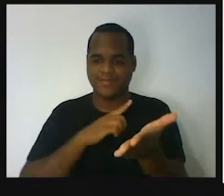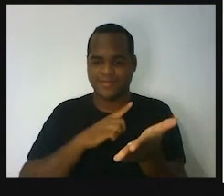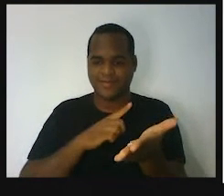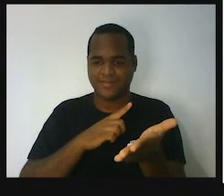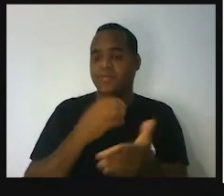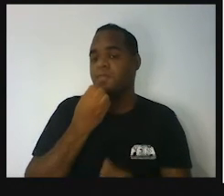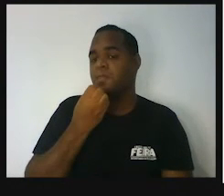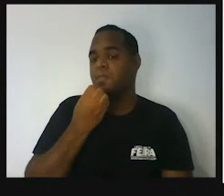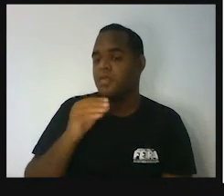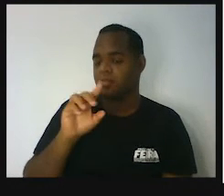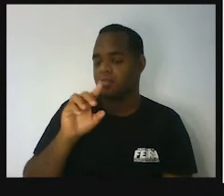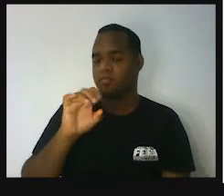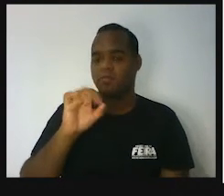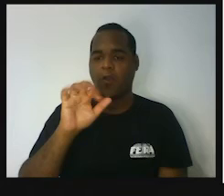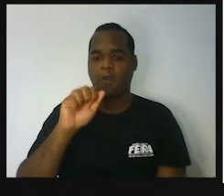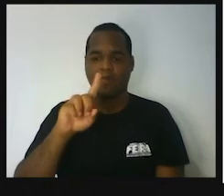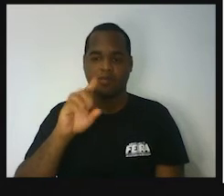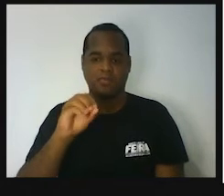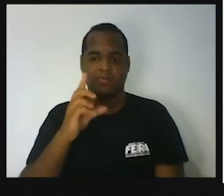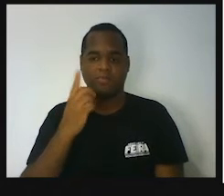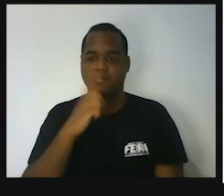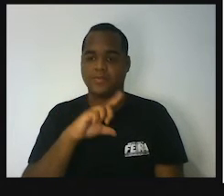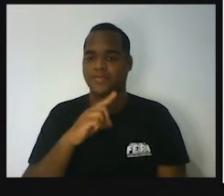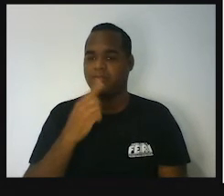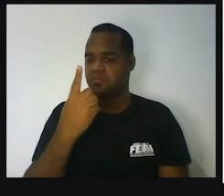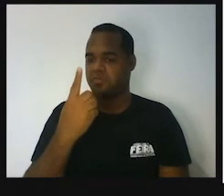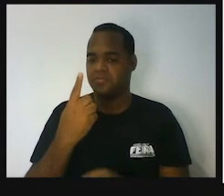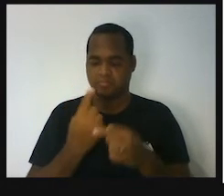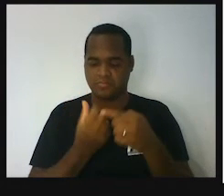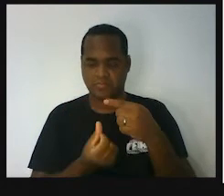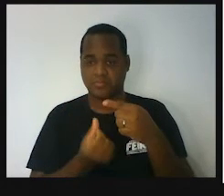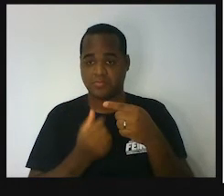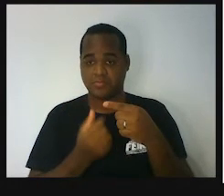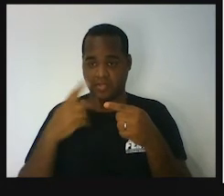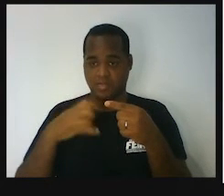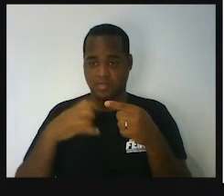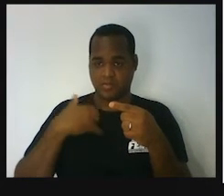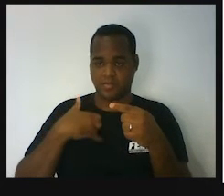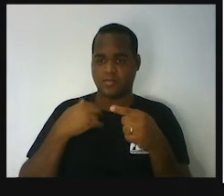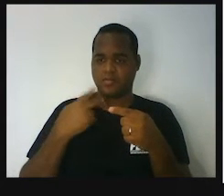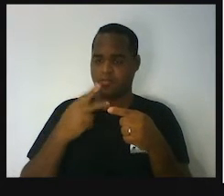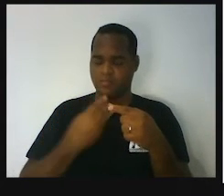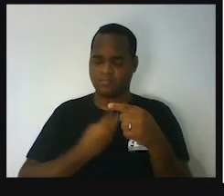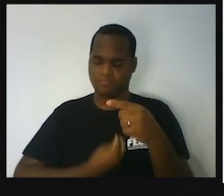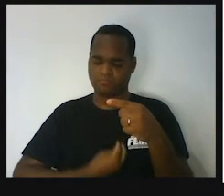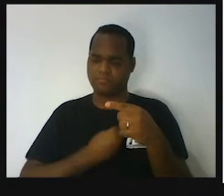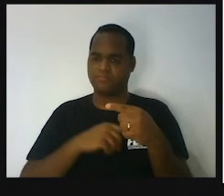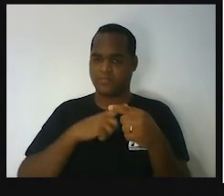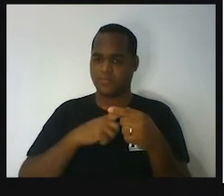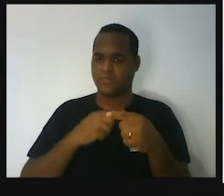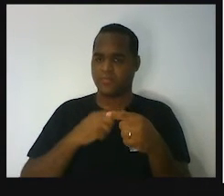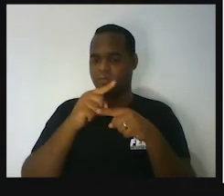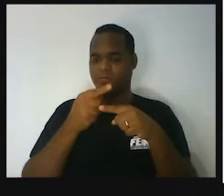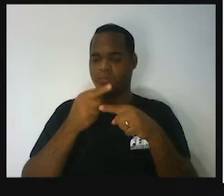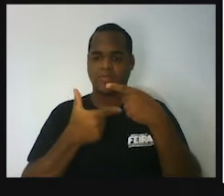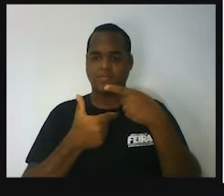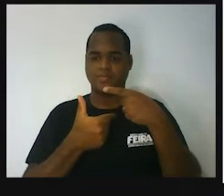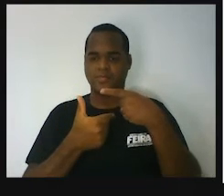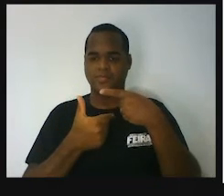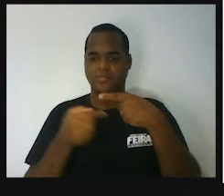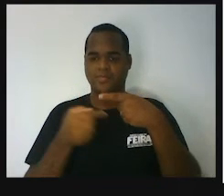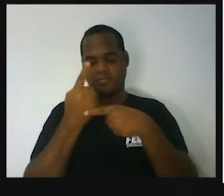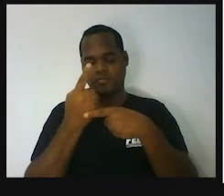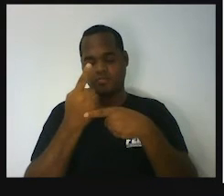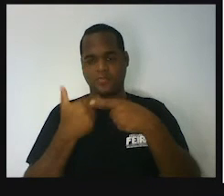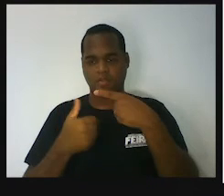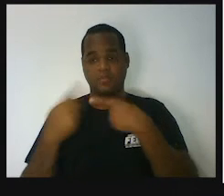Diofanto só viveu esse um sexto da idade dele? Não. Ele viveu mais um dozeavos da sua